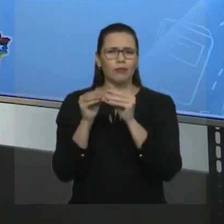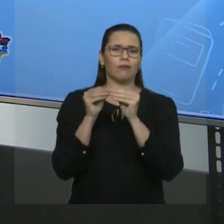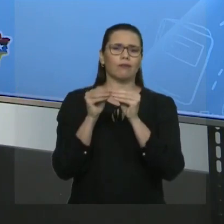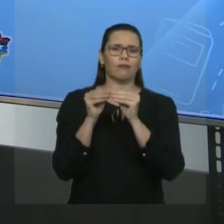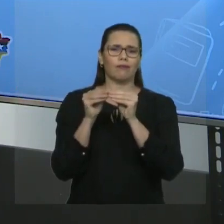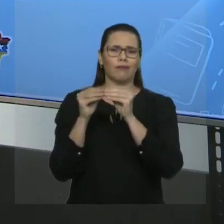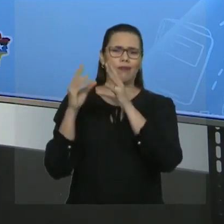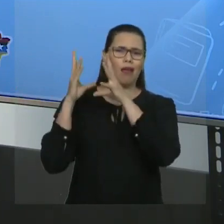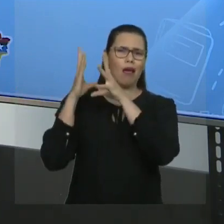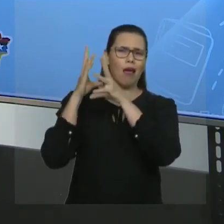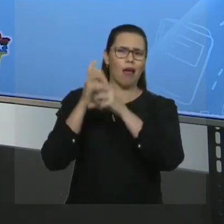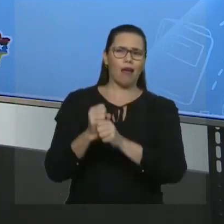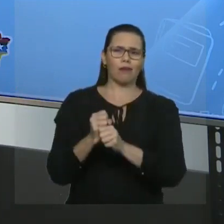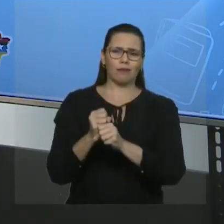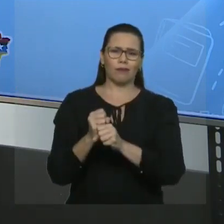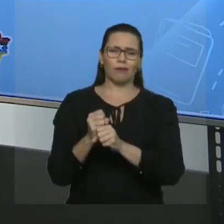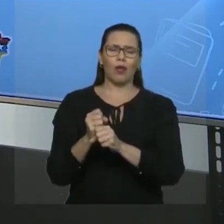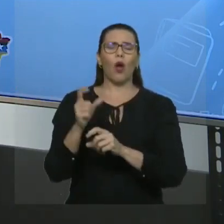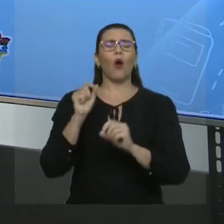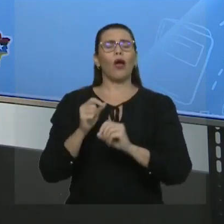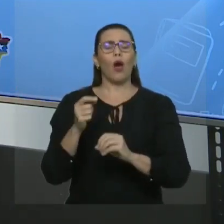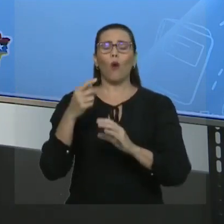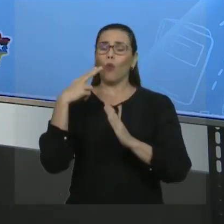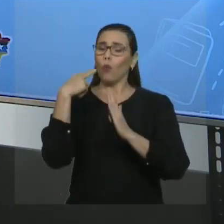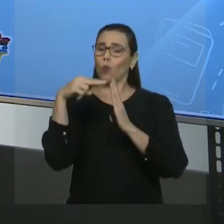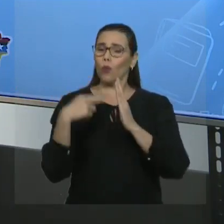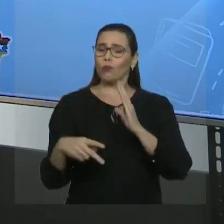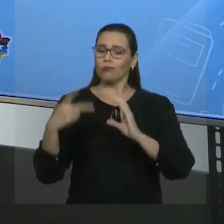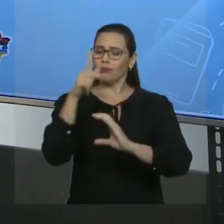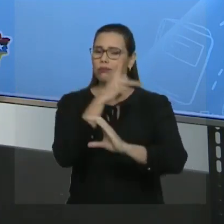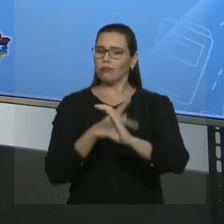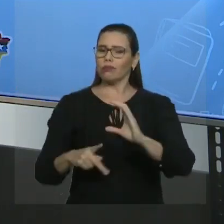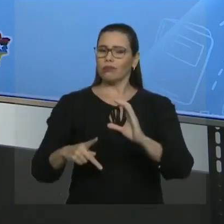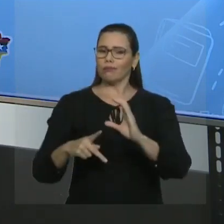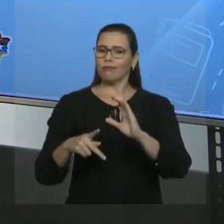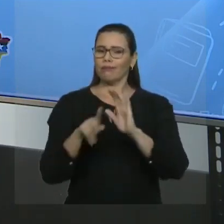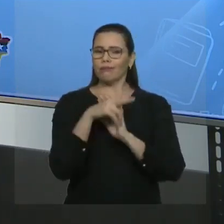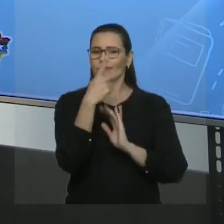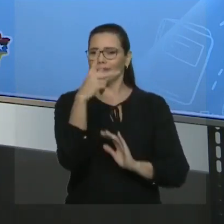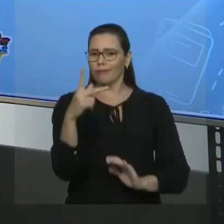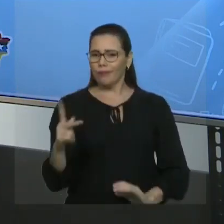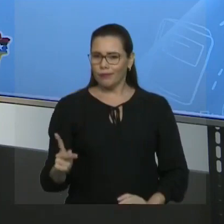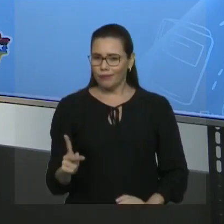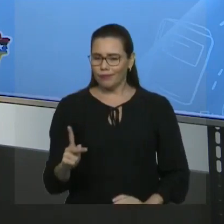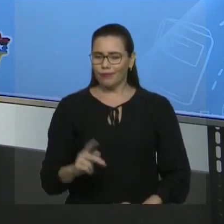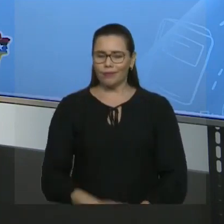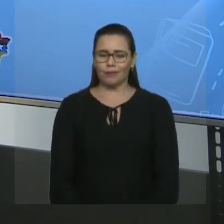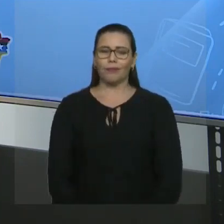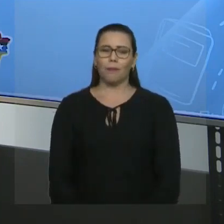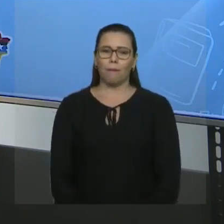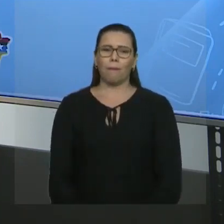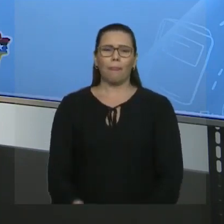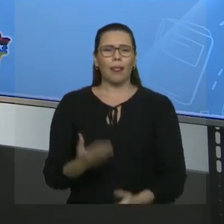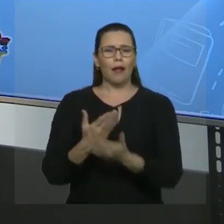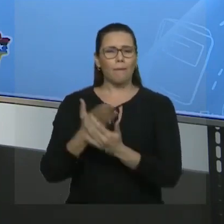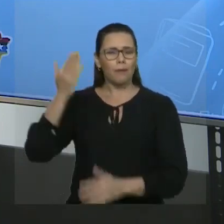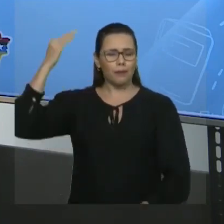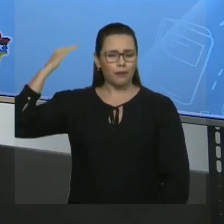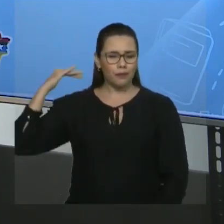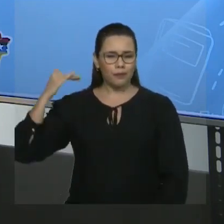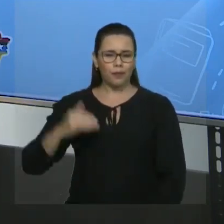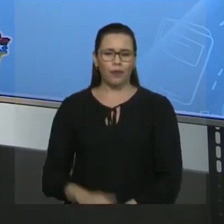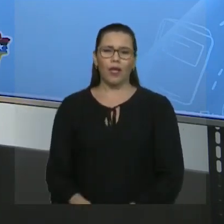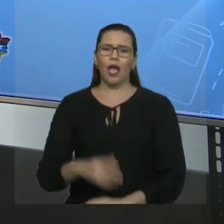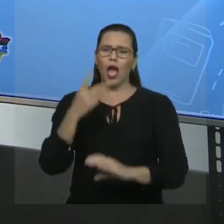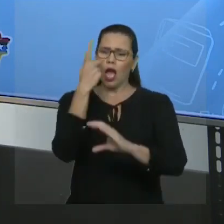casos de nomenclatura em hidrocarbonetos. Na aula anterior nós começamos a falar de hidrocarbonetos de